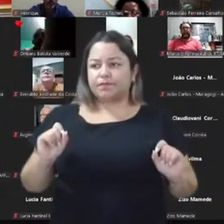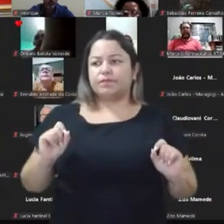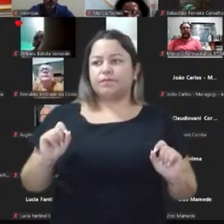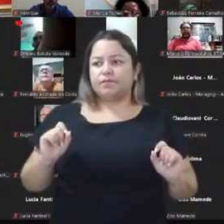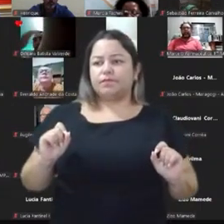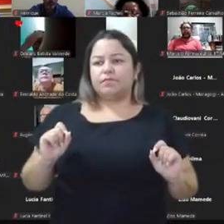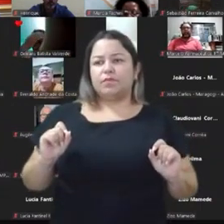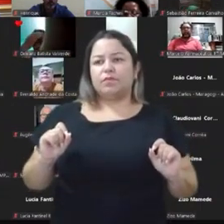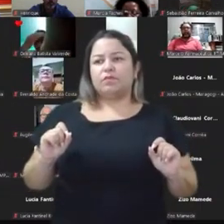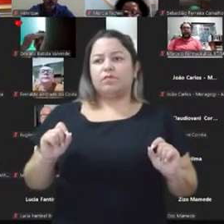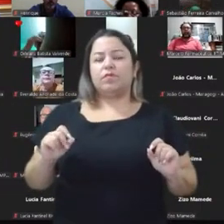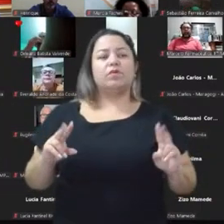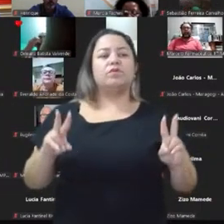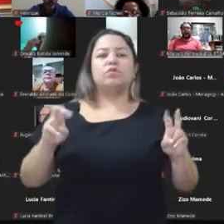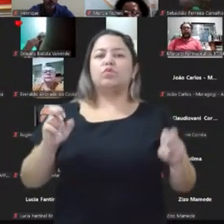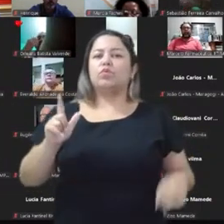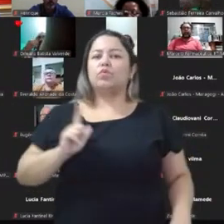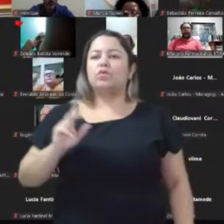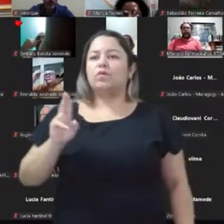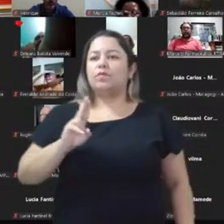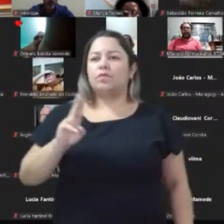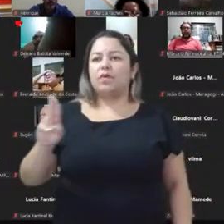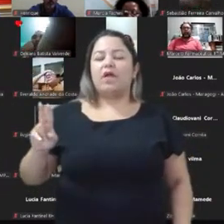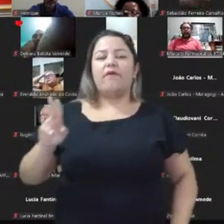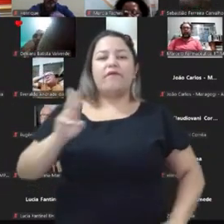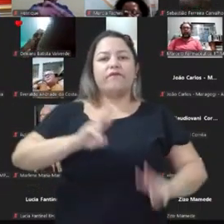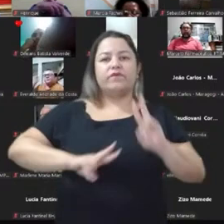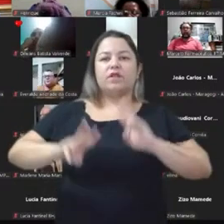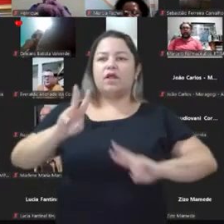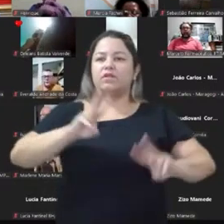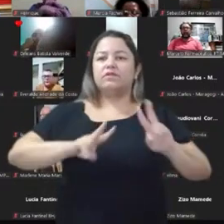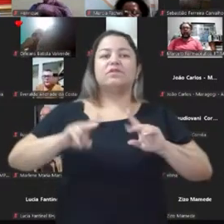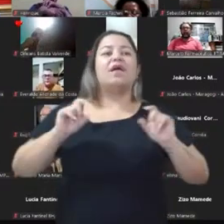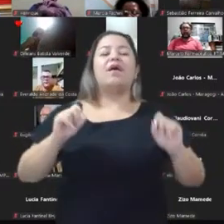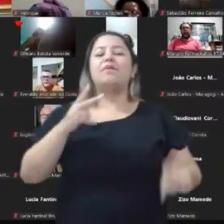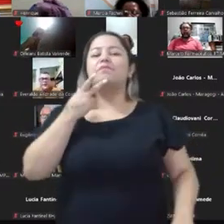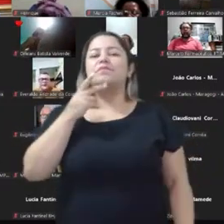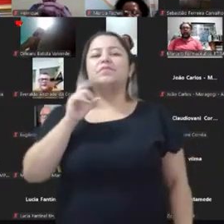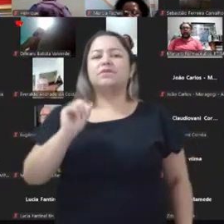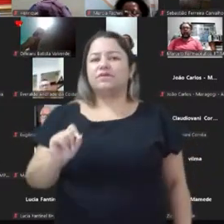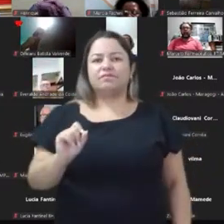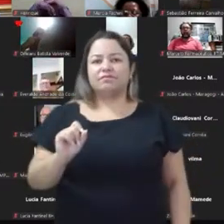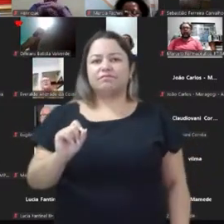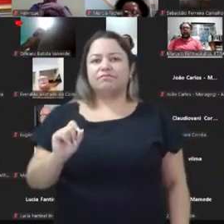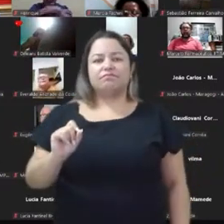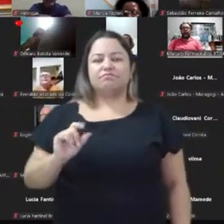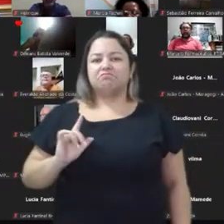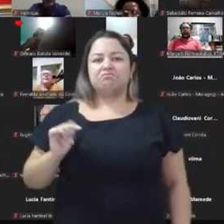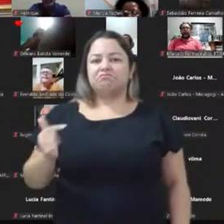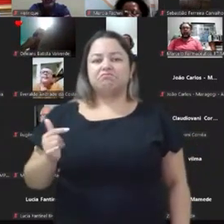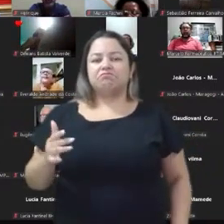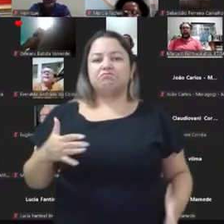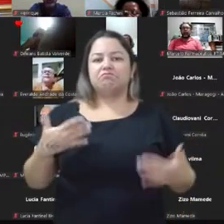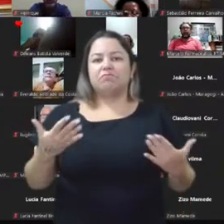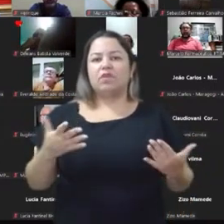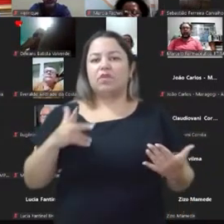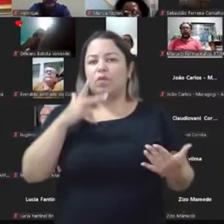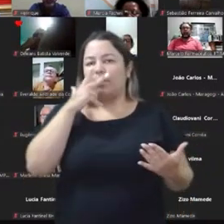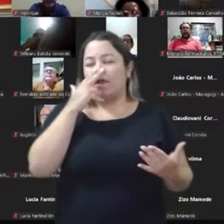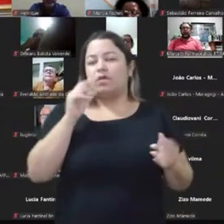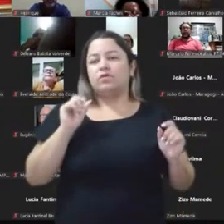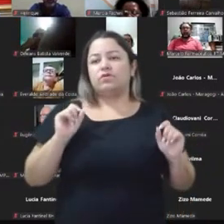Estourar? Como é que tem um nome aí? Vai viralizar? Mas viralizar para quê? Eu tenho que estar... E acho que